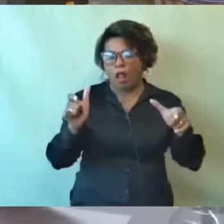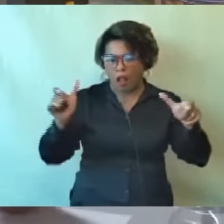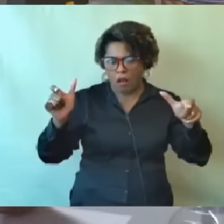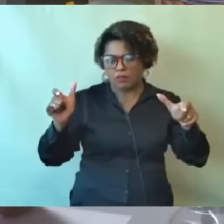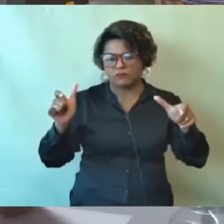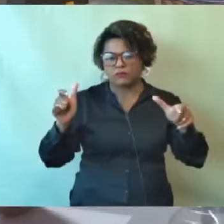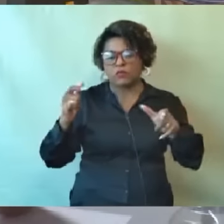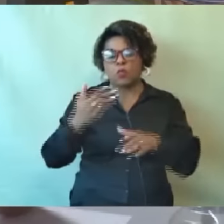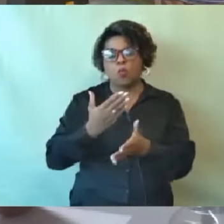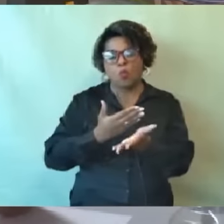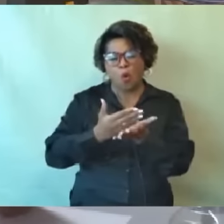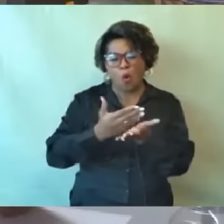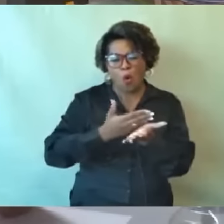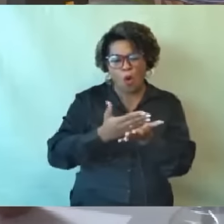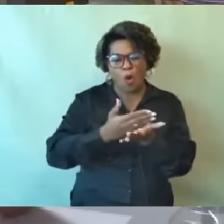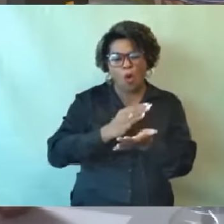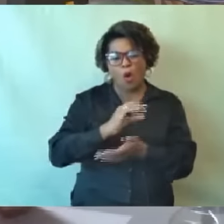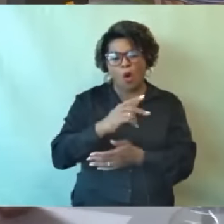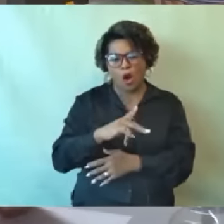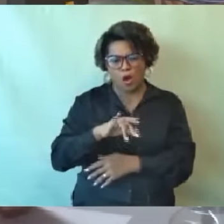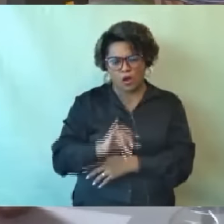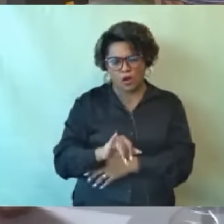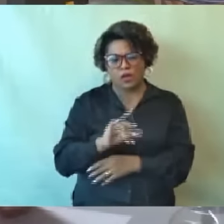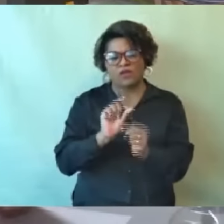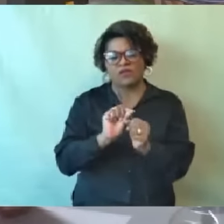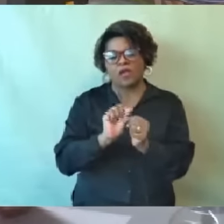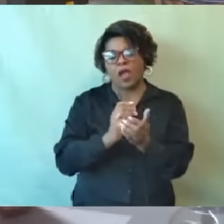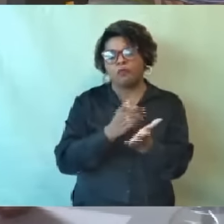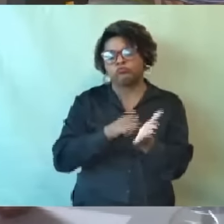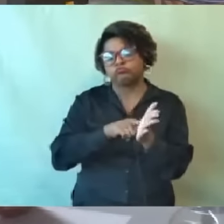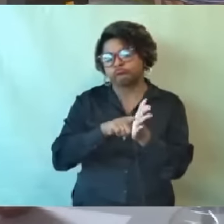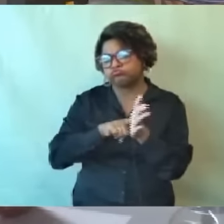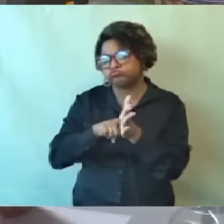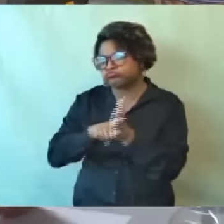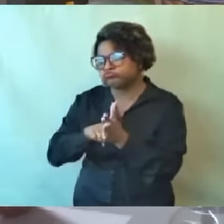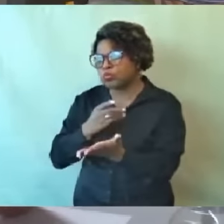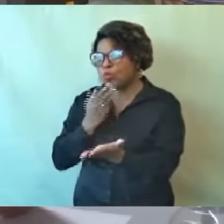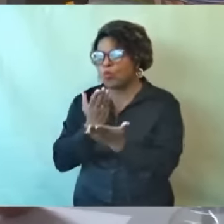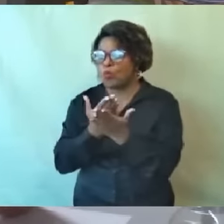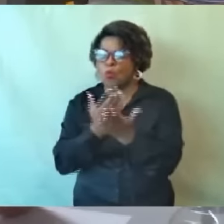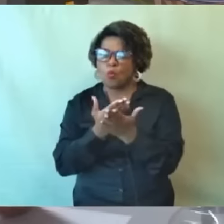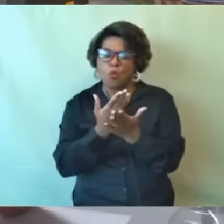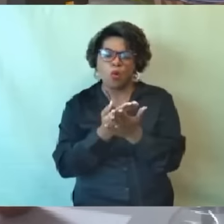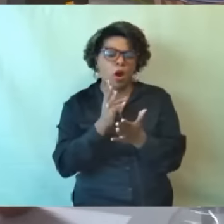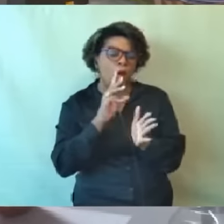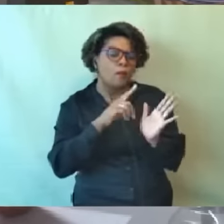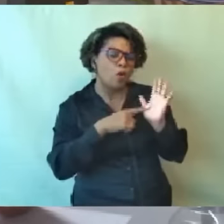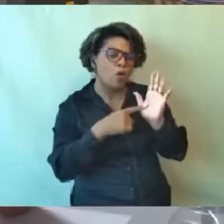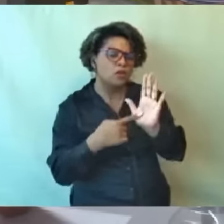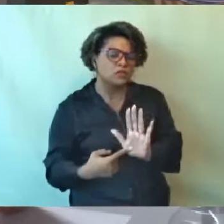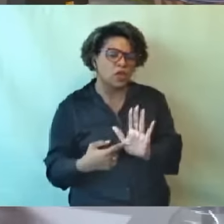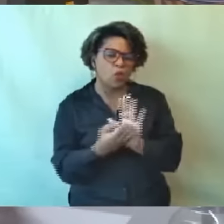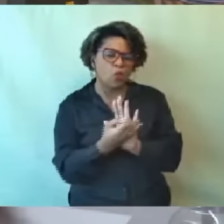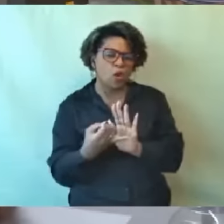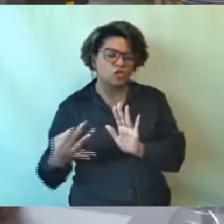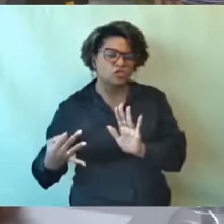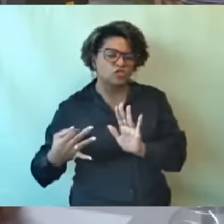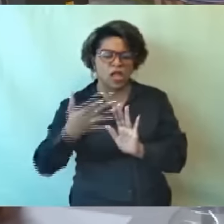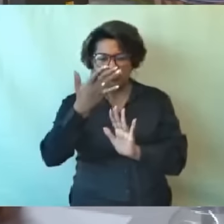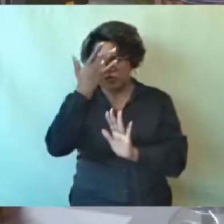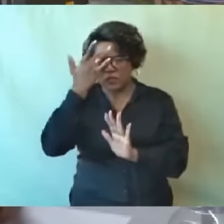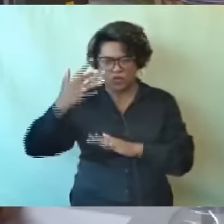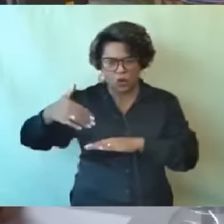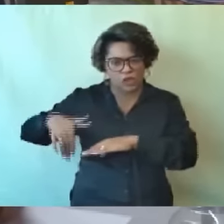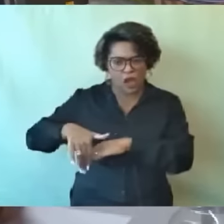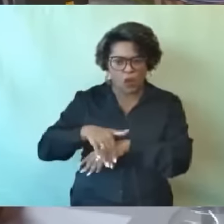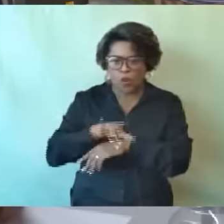mostrando que a quantidade de pessoas em situação de rua no Brasil aumentou muito significativamente nesses últimos anos. Na nossa opinião,